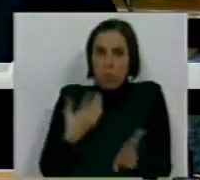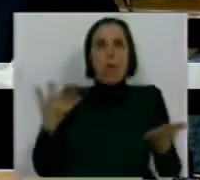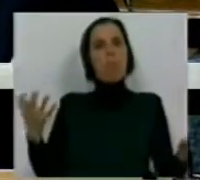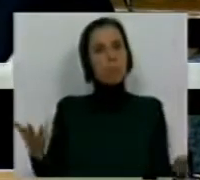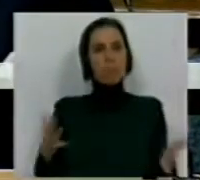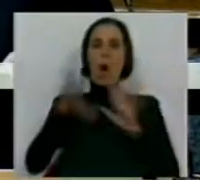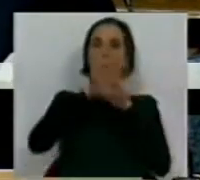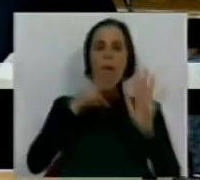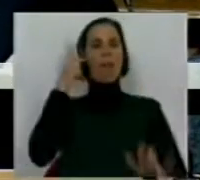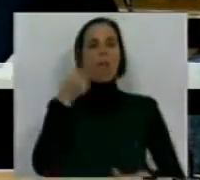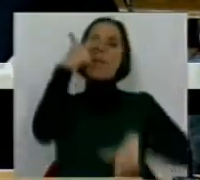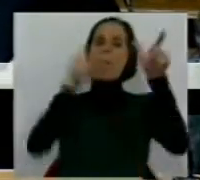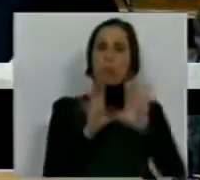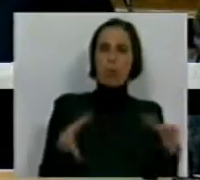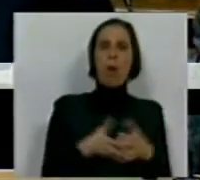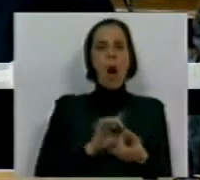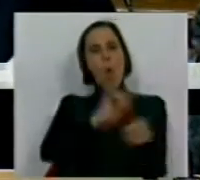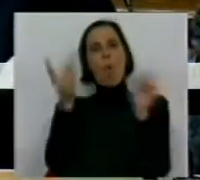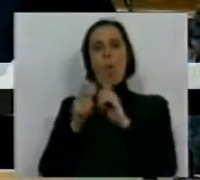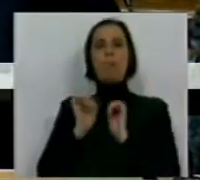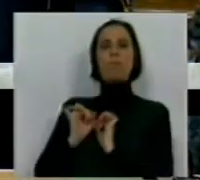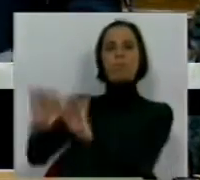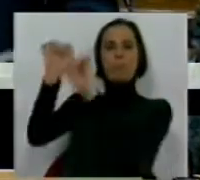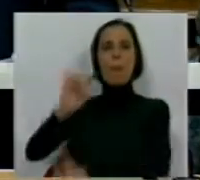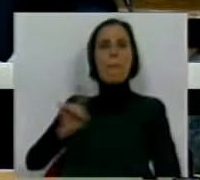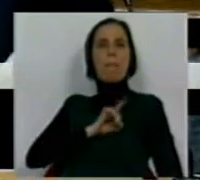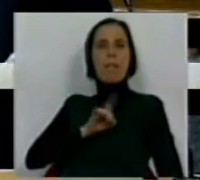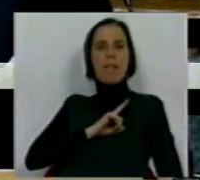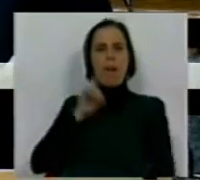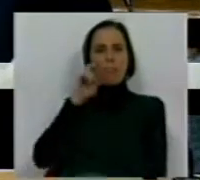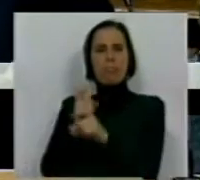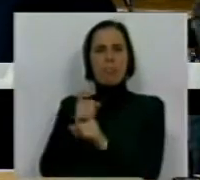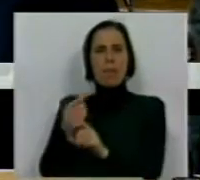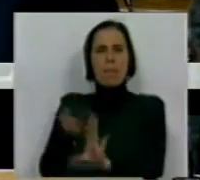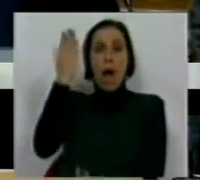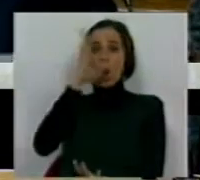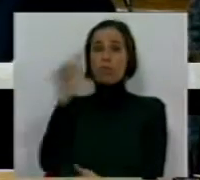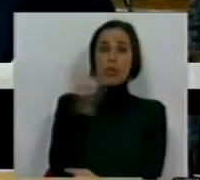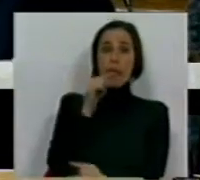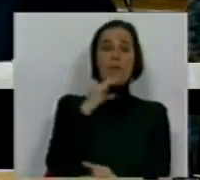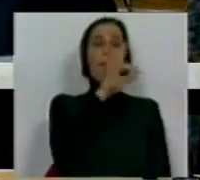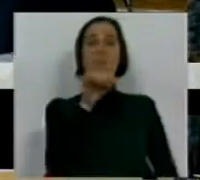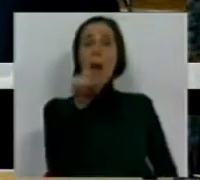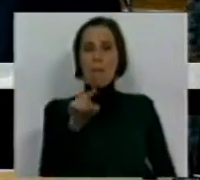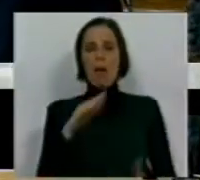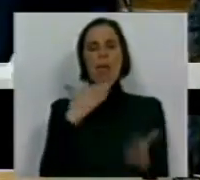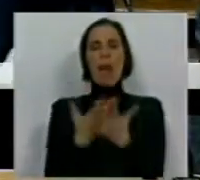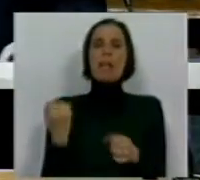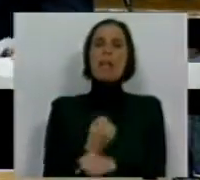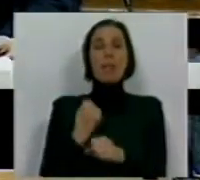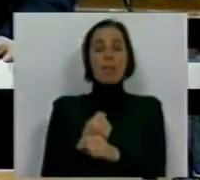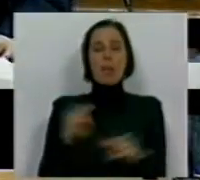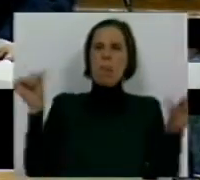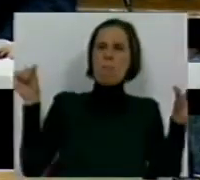para as condições de vida das populações, mas sim entrega a privados, que vão cobrar cada vez mais ao Estado, às famílias, para prestar serviços